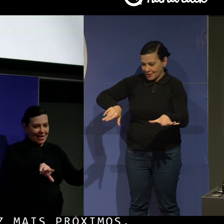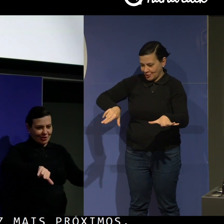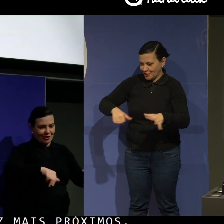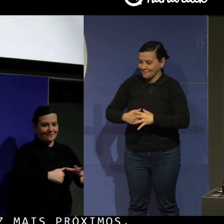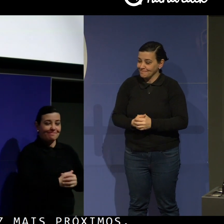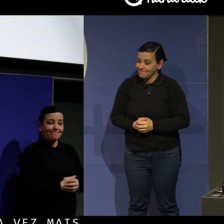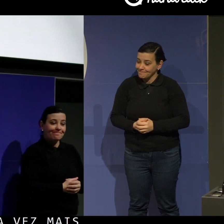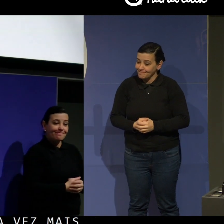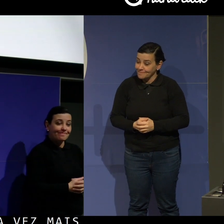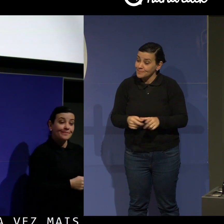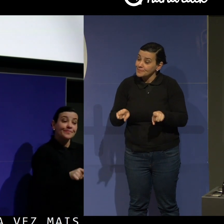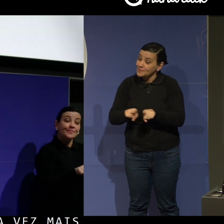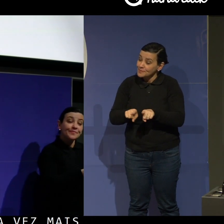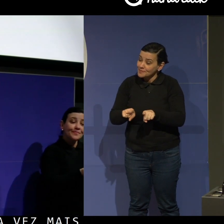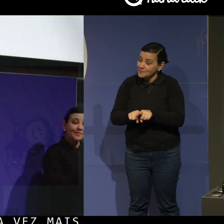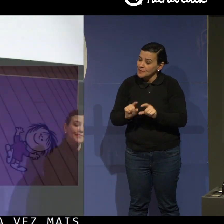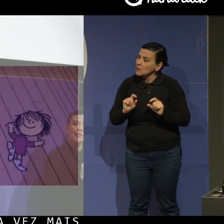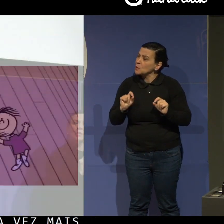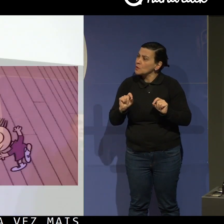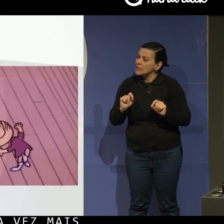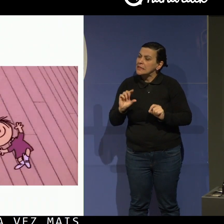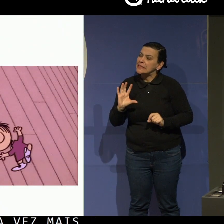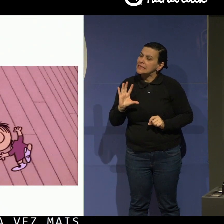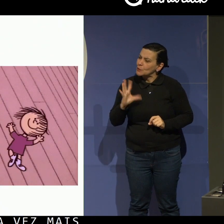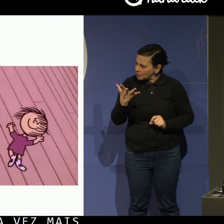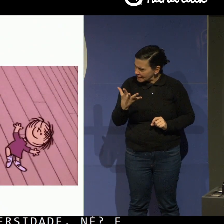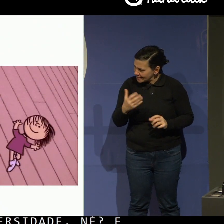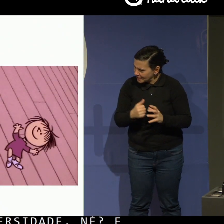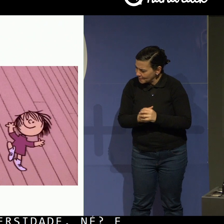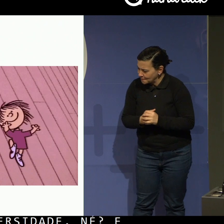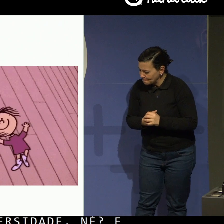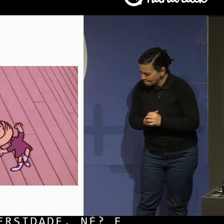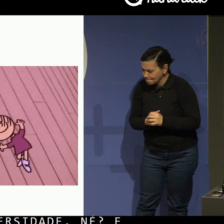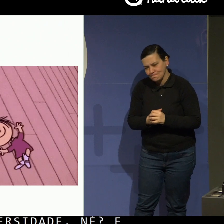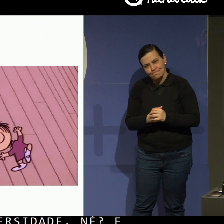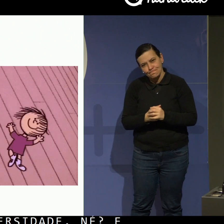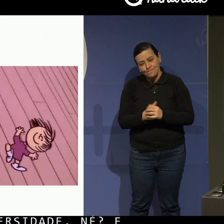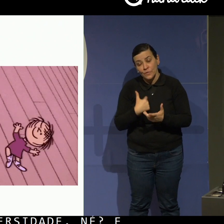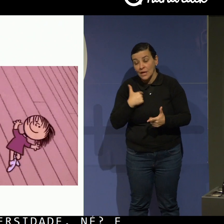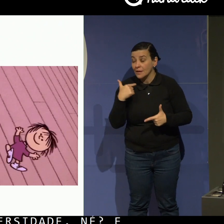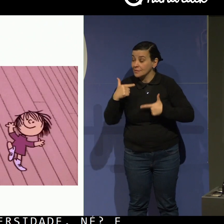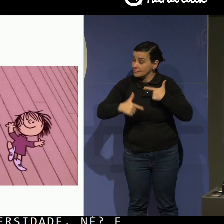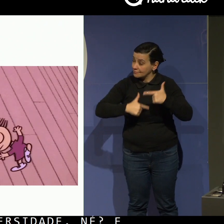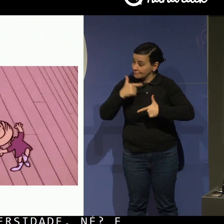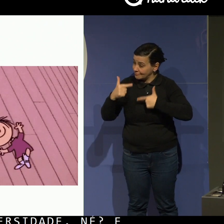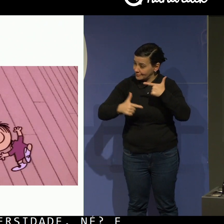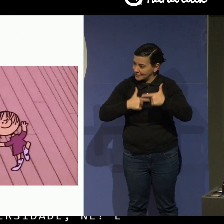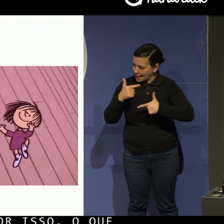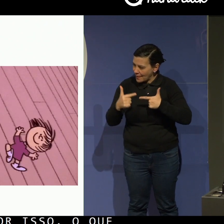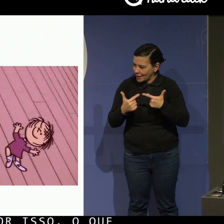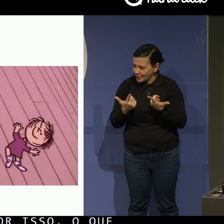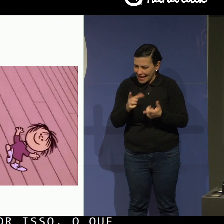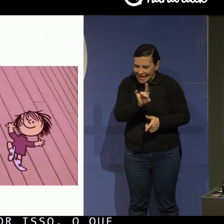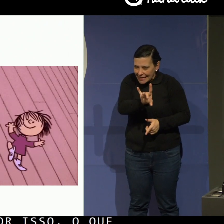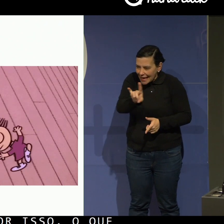E aí, justamente por isso, o que que aconteceu, né? Nosso trabalho de sensibilização das pessoas, ele trouxe impactos